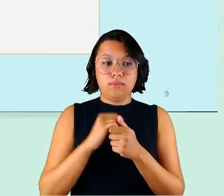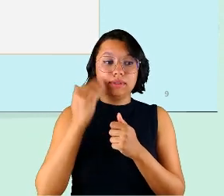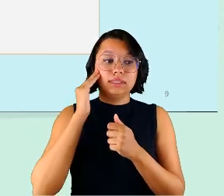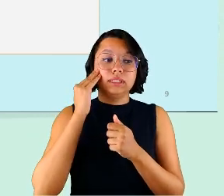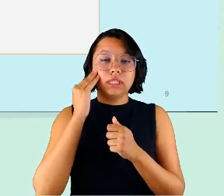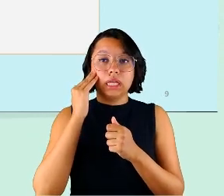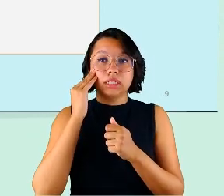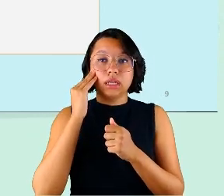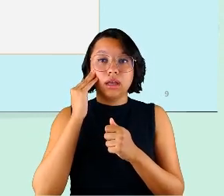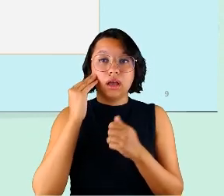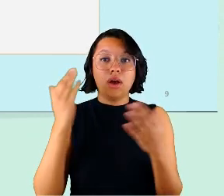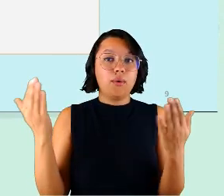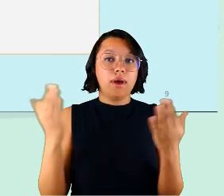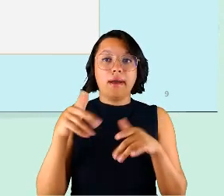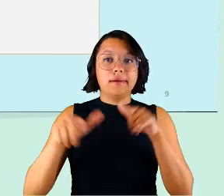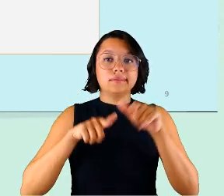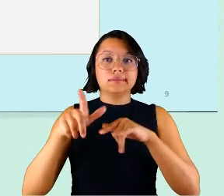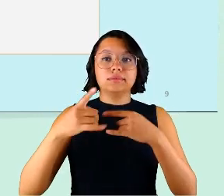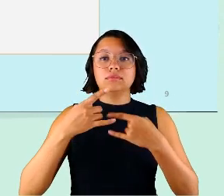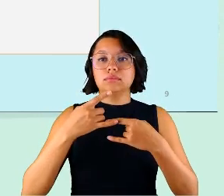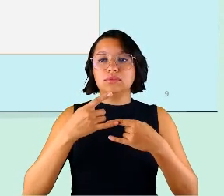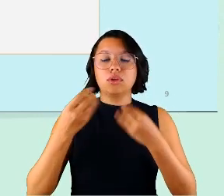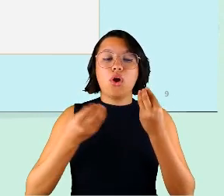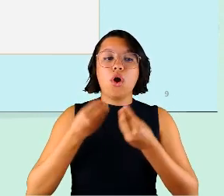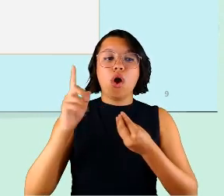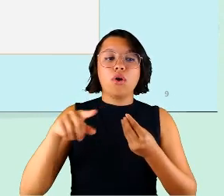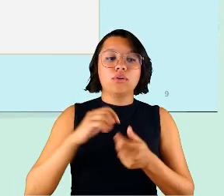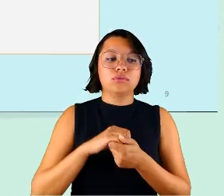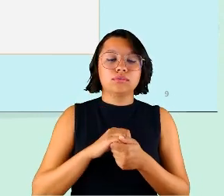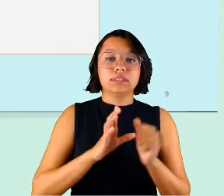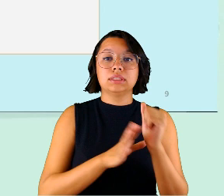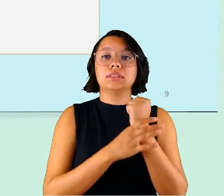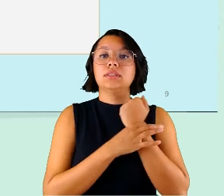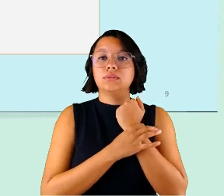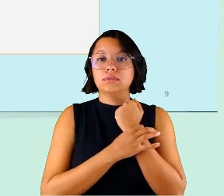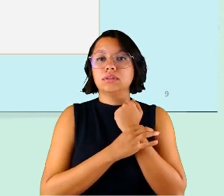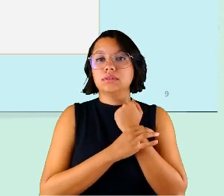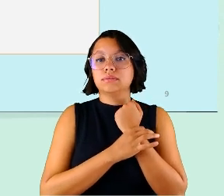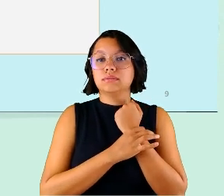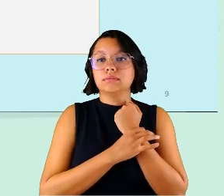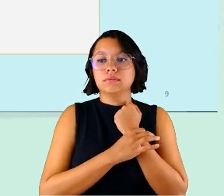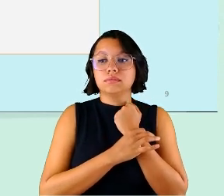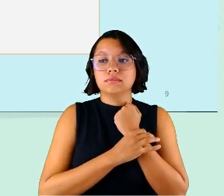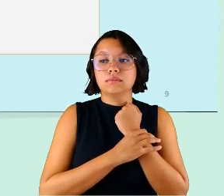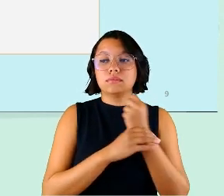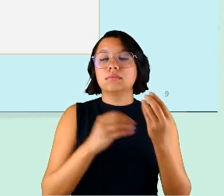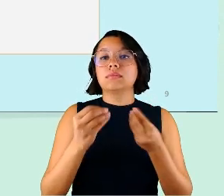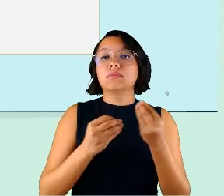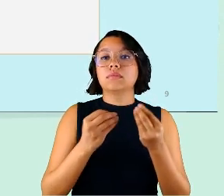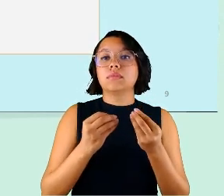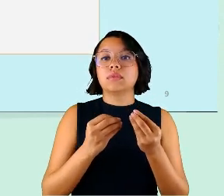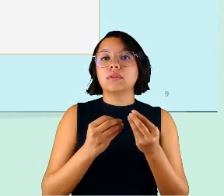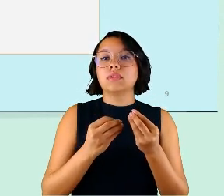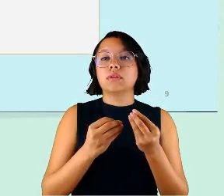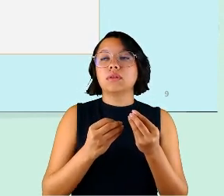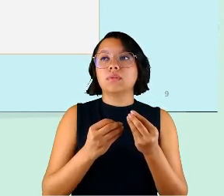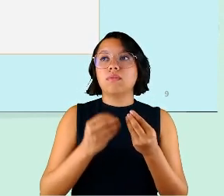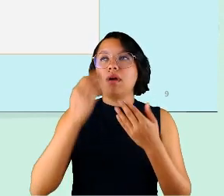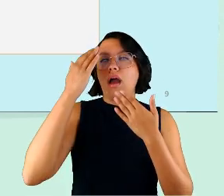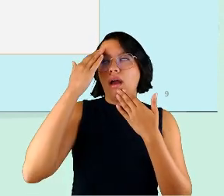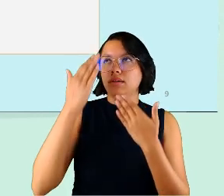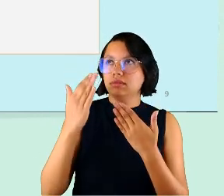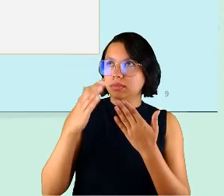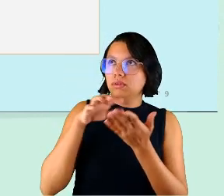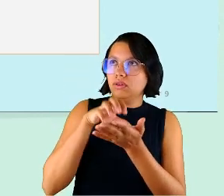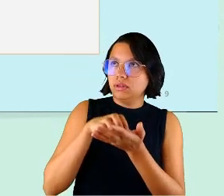entendendo esse teletrabalho como uma segurança com gratidão pelas